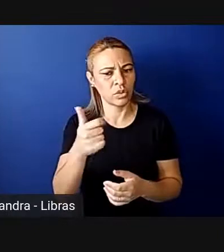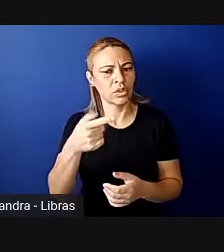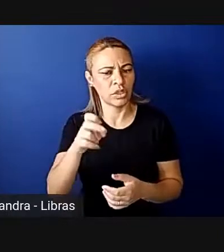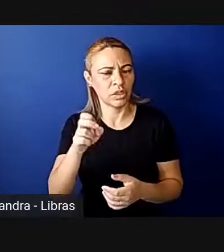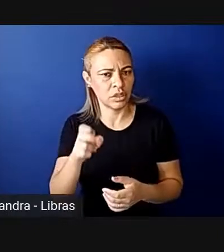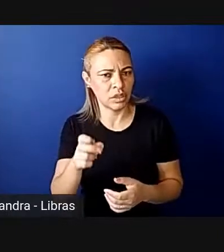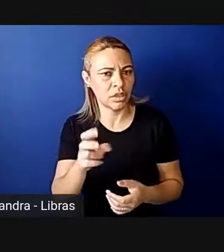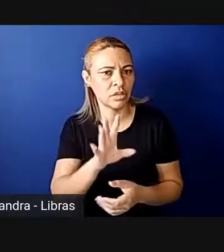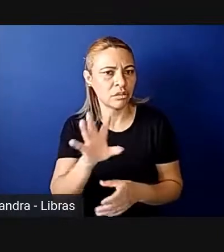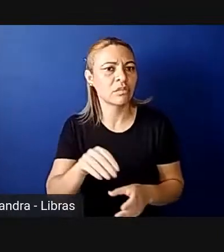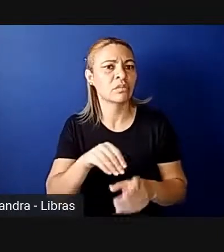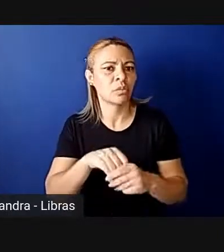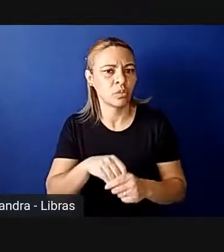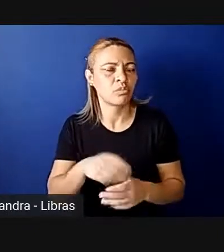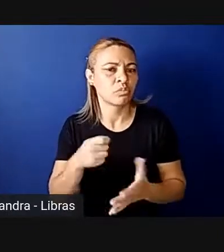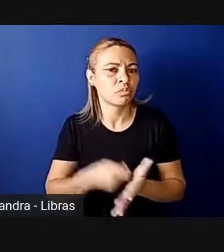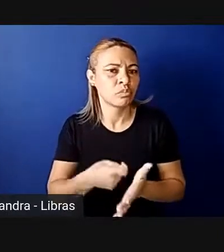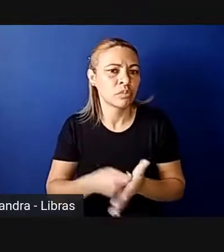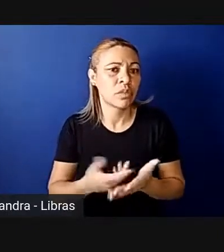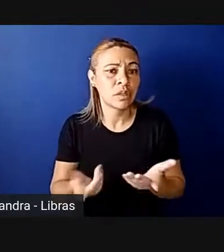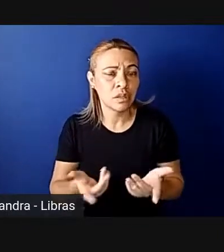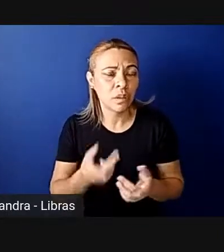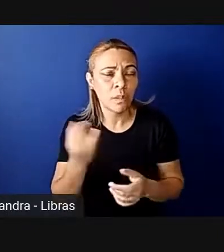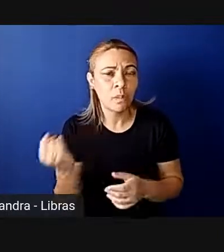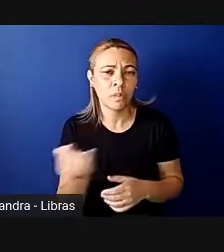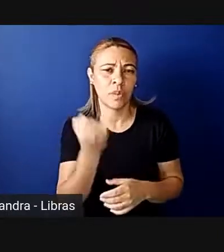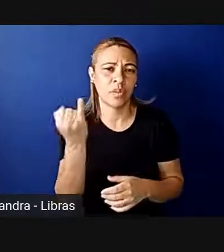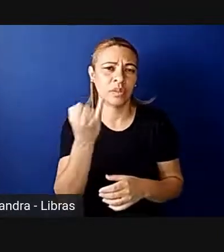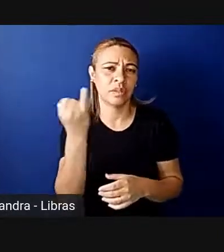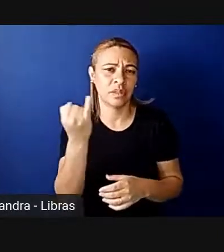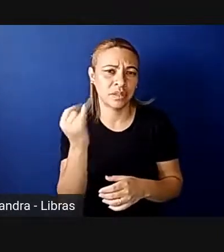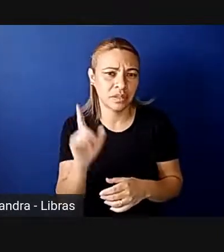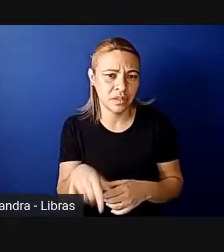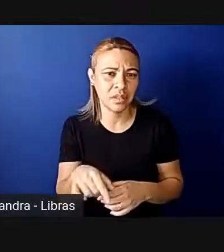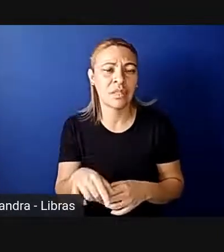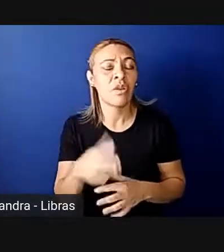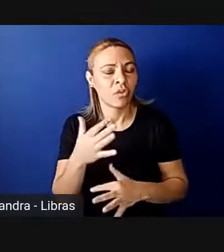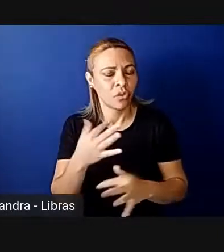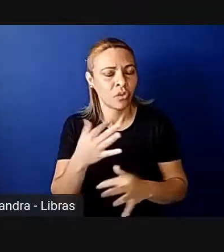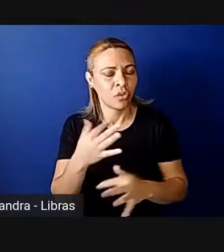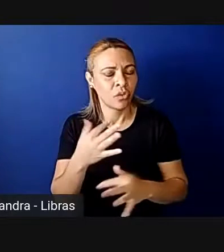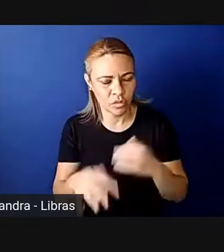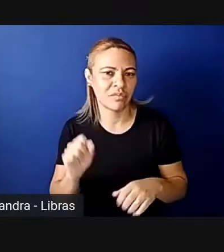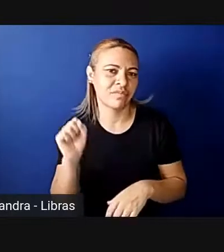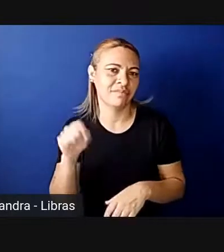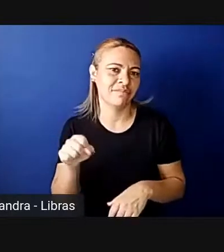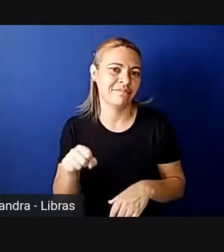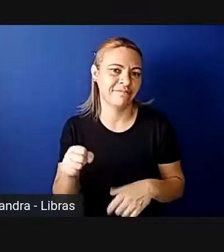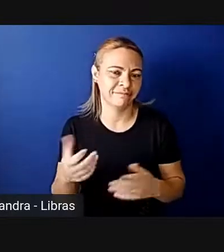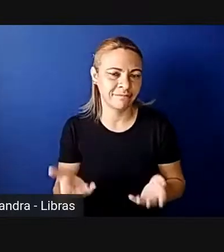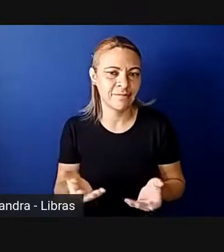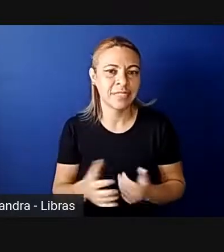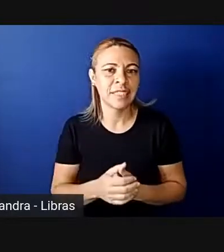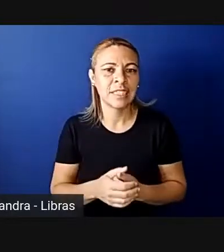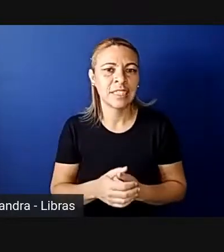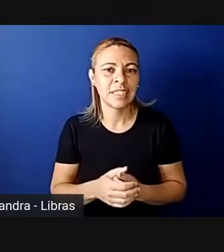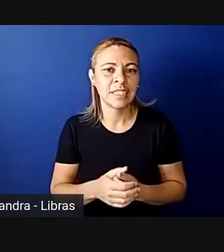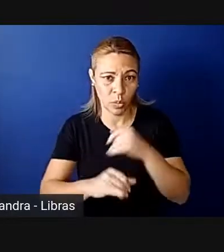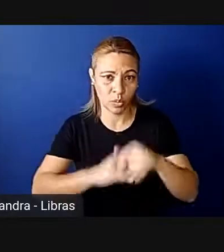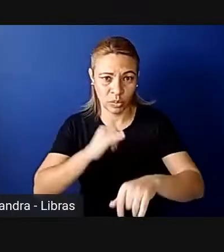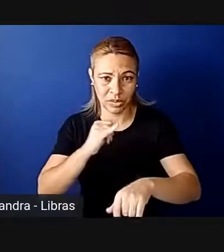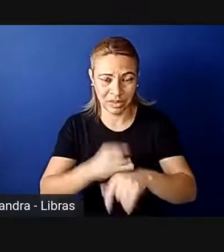implementaram algum tipo de cotas, para a gente ver a importância da medida, para a gente ver que a medida funciona assim. De acordo com esse site também, União